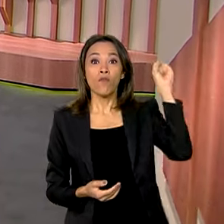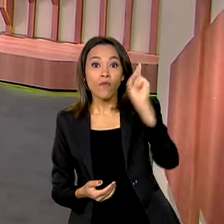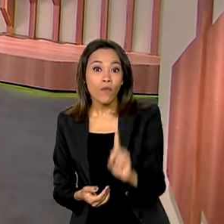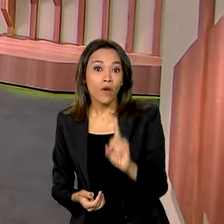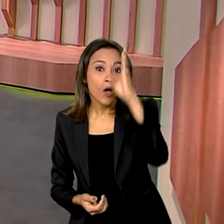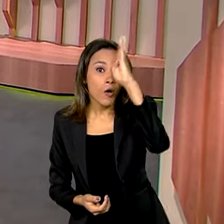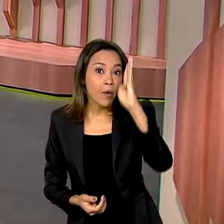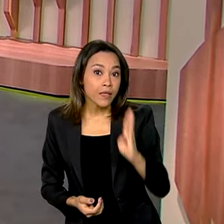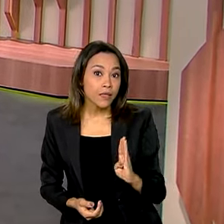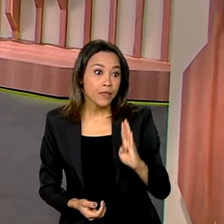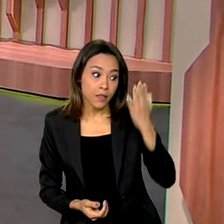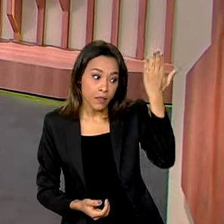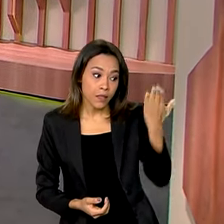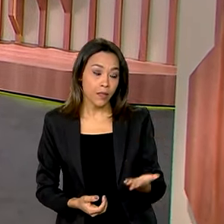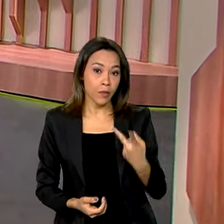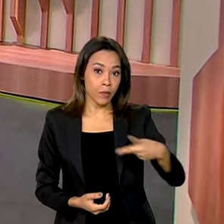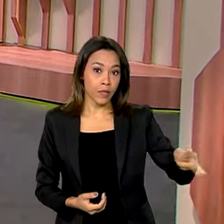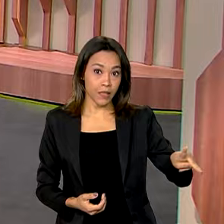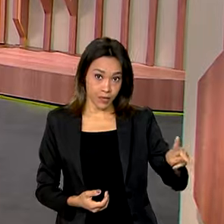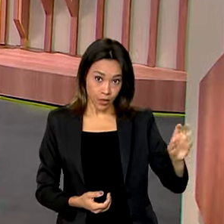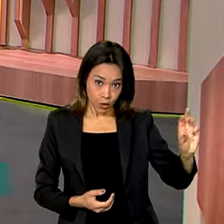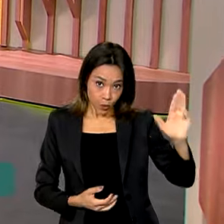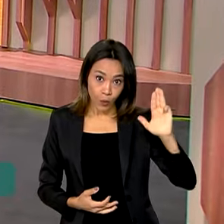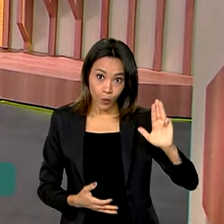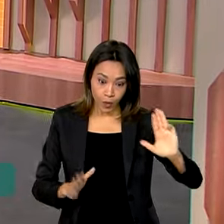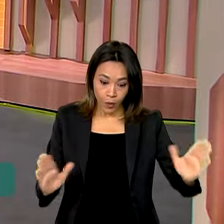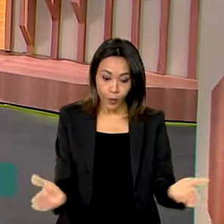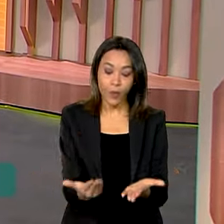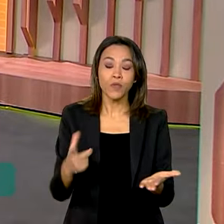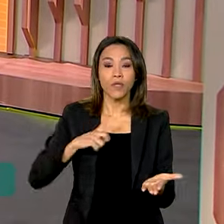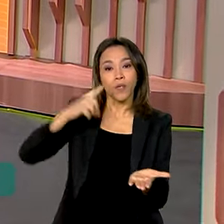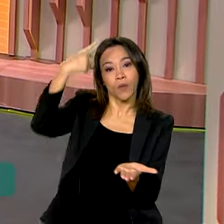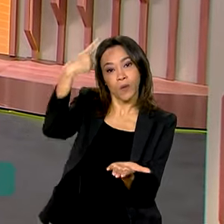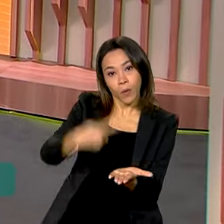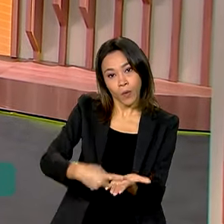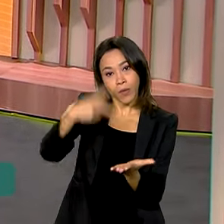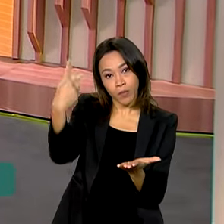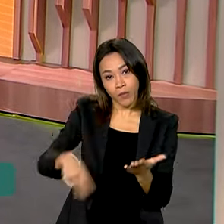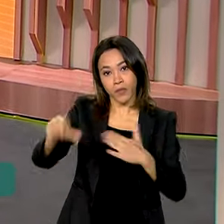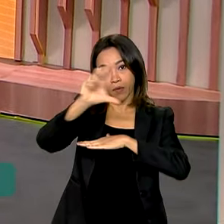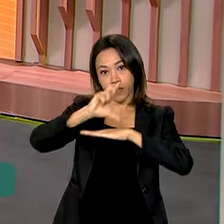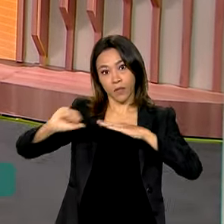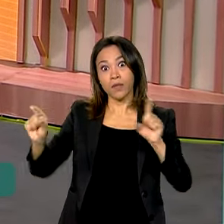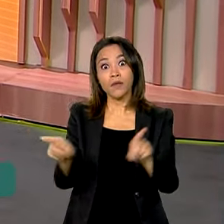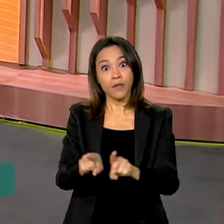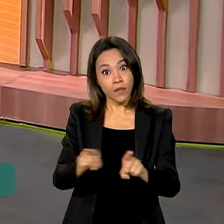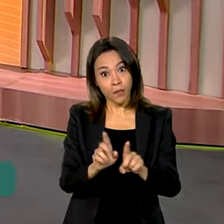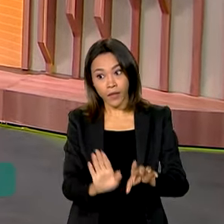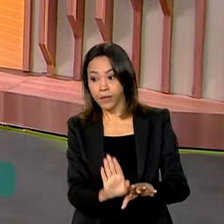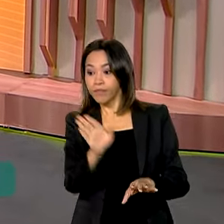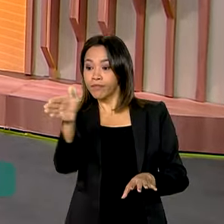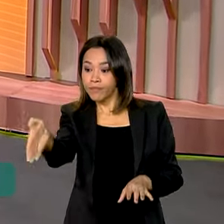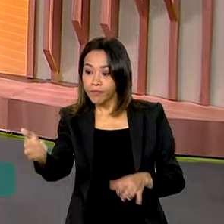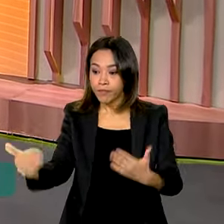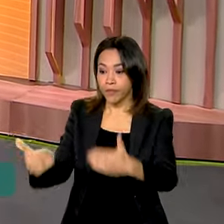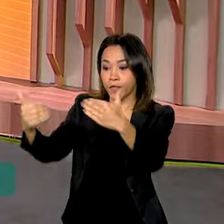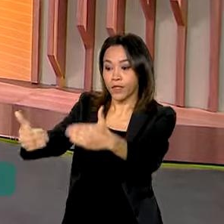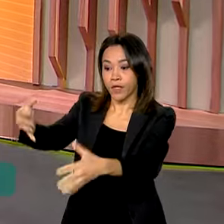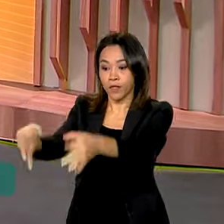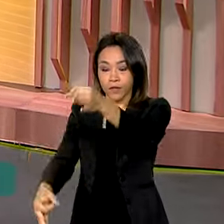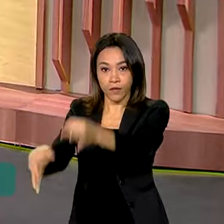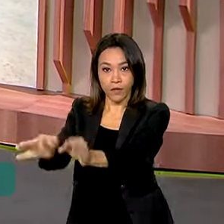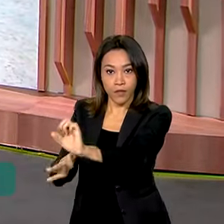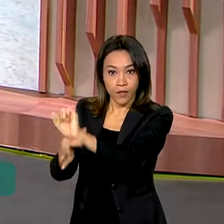oficial à Colômbia, o presidente Lula tem agenda hoje no Palácio do Planalto e também no Ministério da Justiça e Segurança